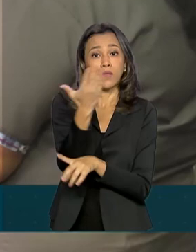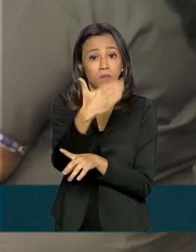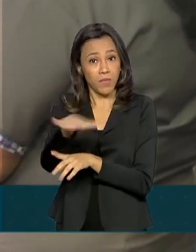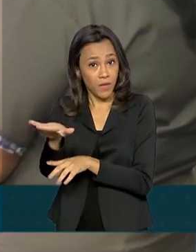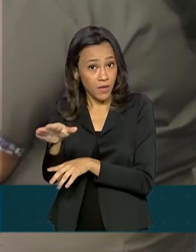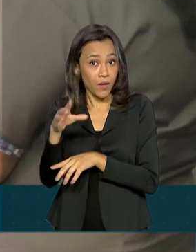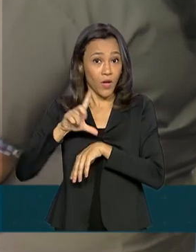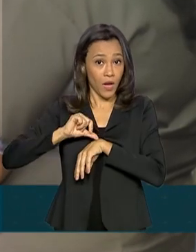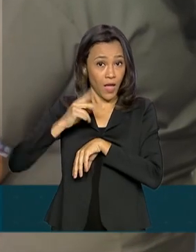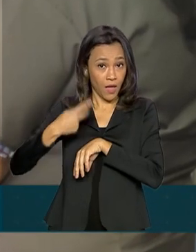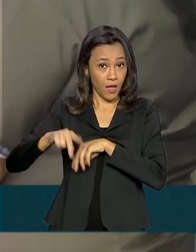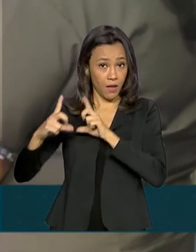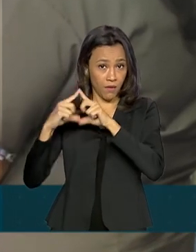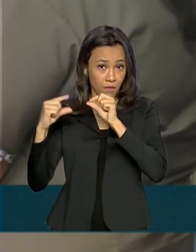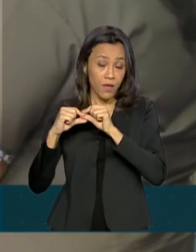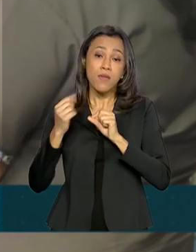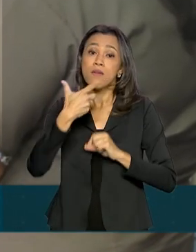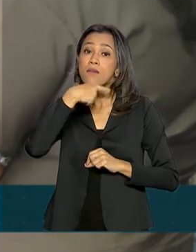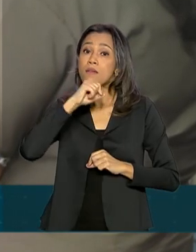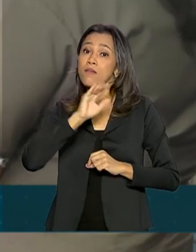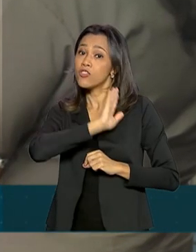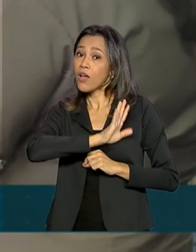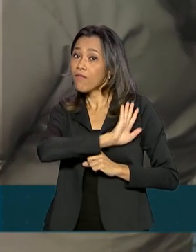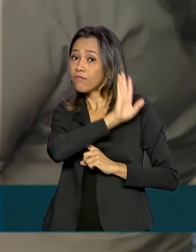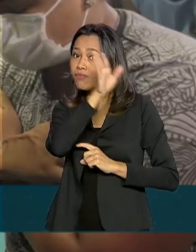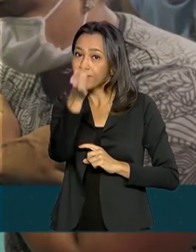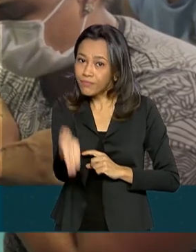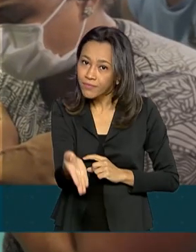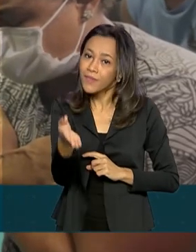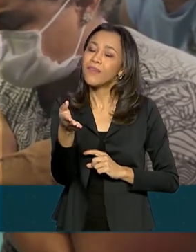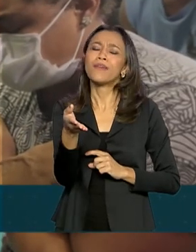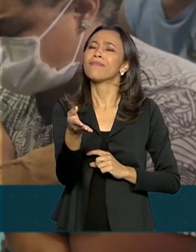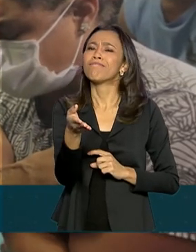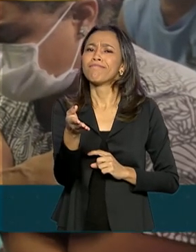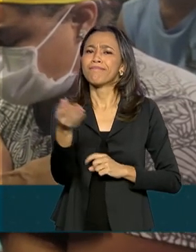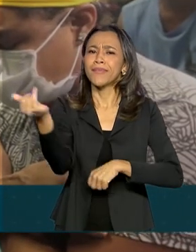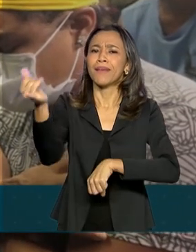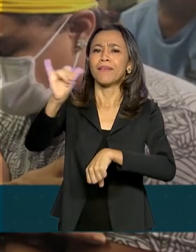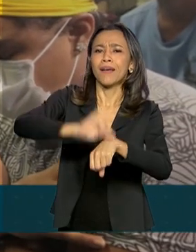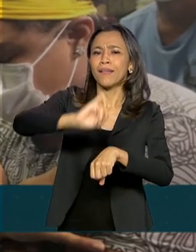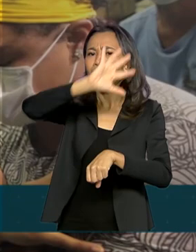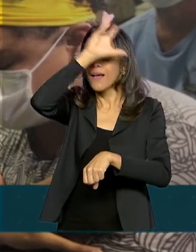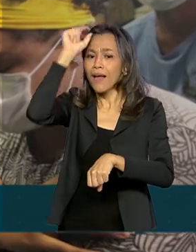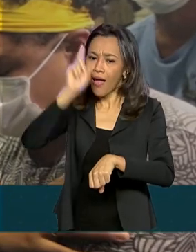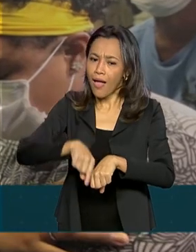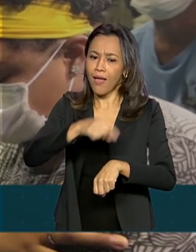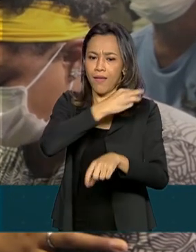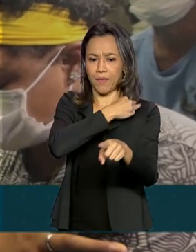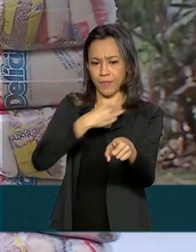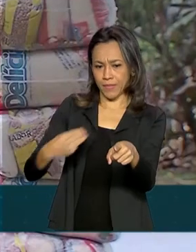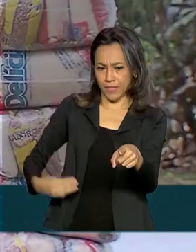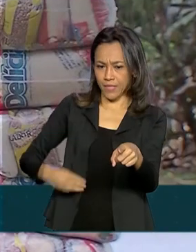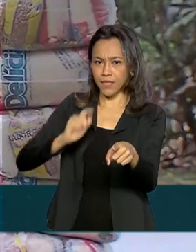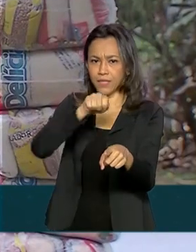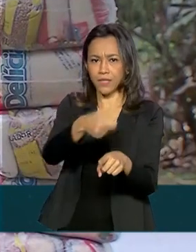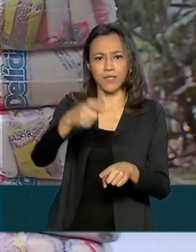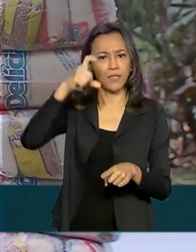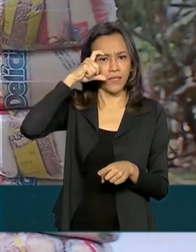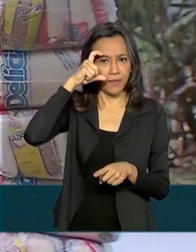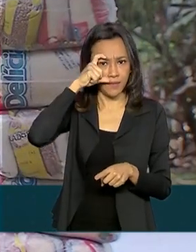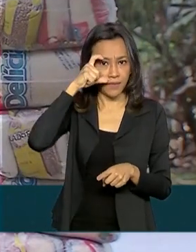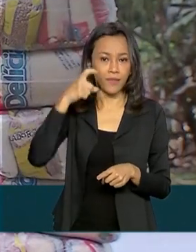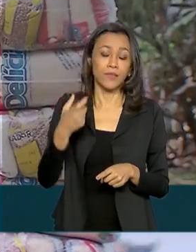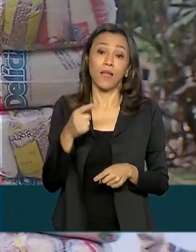Brasília. E quem veio até Manaus para realizar essa cerimônia é a ministra da Mulher, da Família e dos Direitos Humanos, Damaris